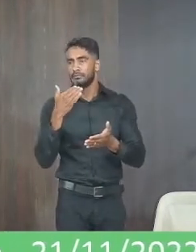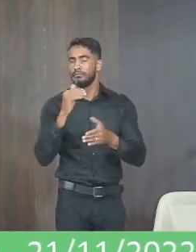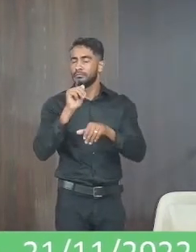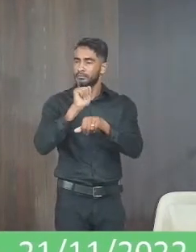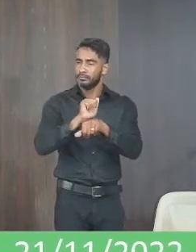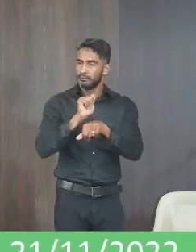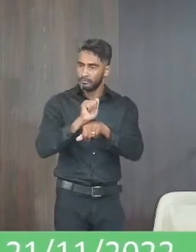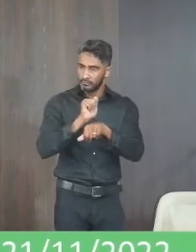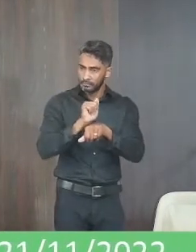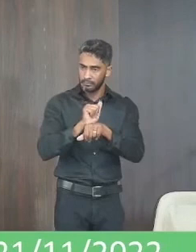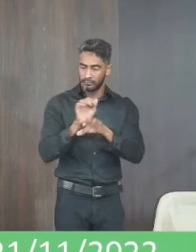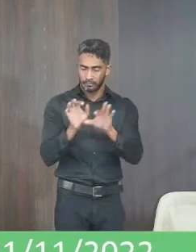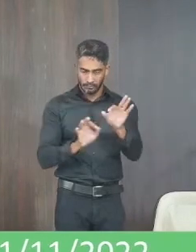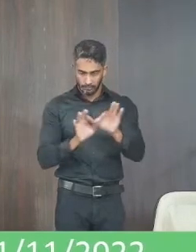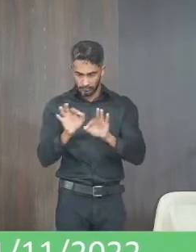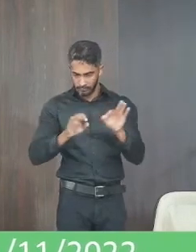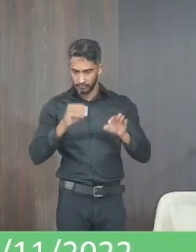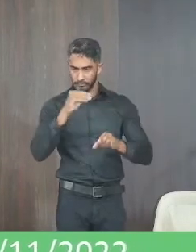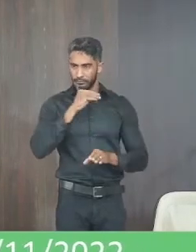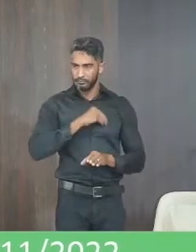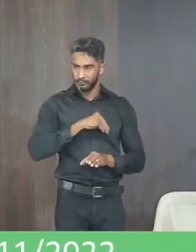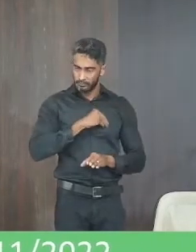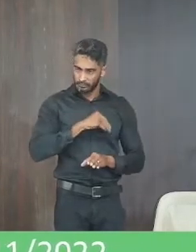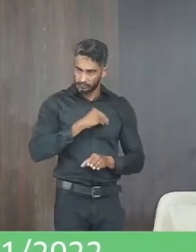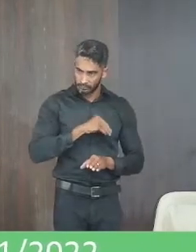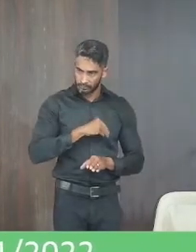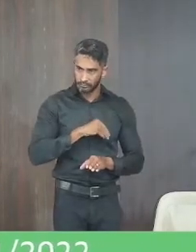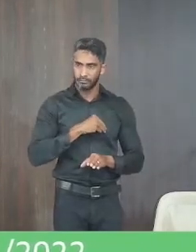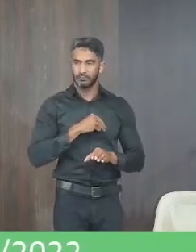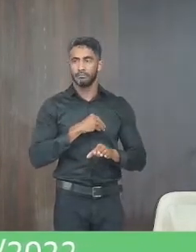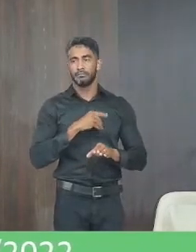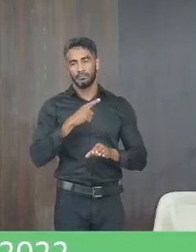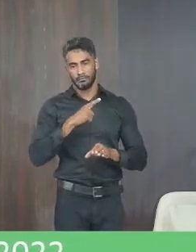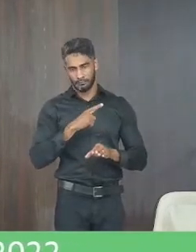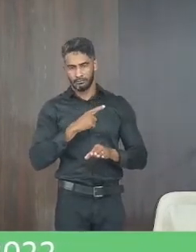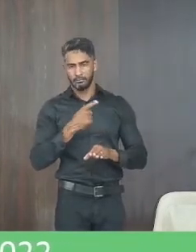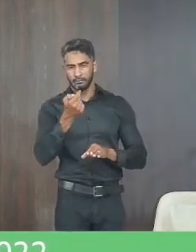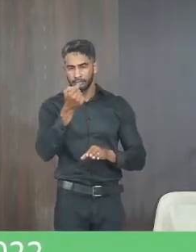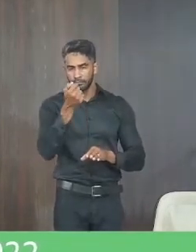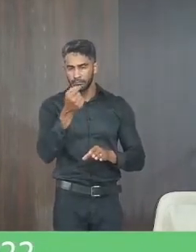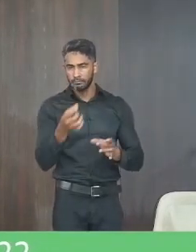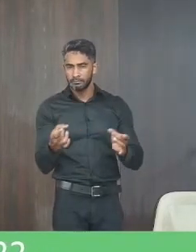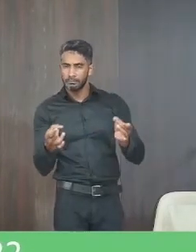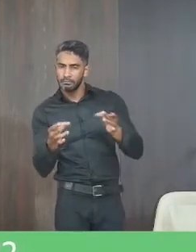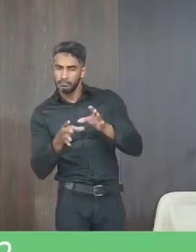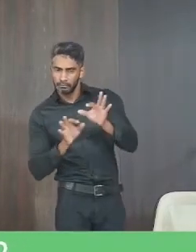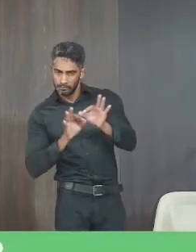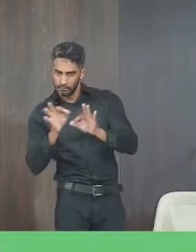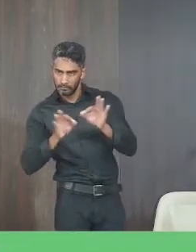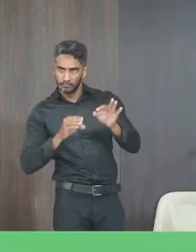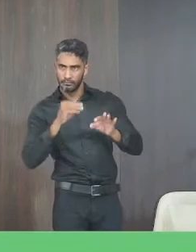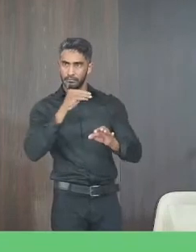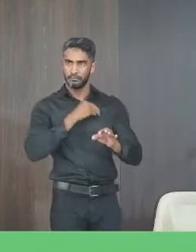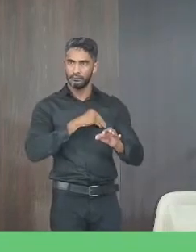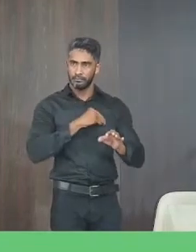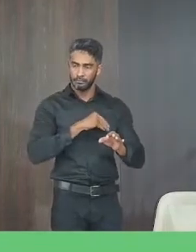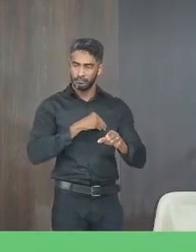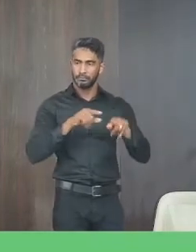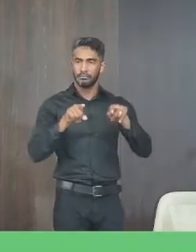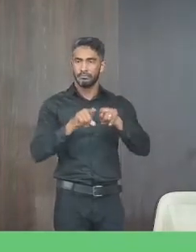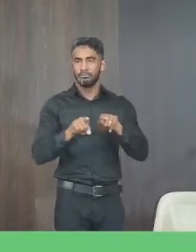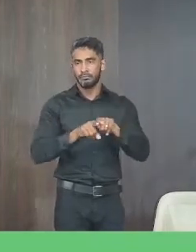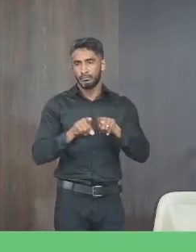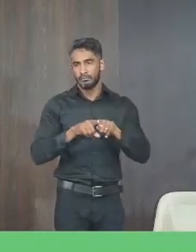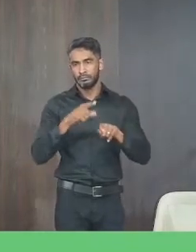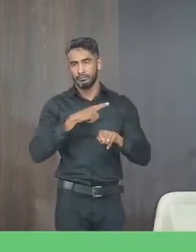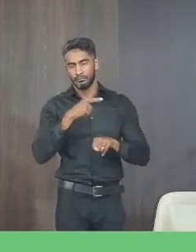gente aguardasse chegar o plano de cargos e salários que alguma coisa já estava sendo tratada no plano de cargos e salários e aquilo que